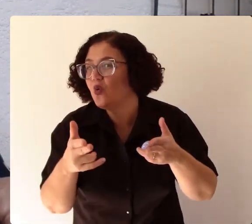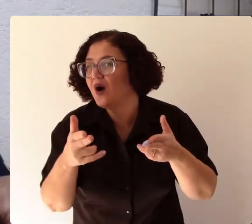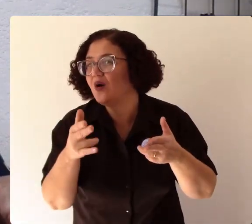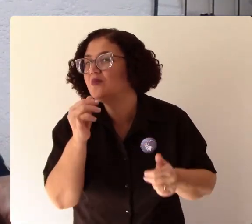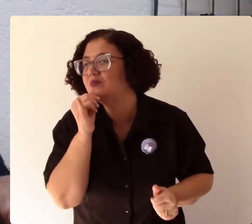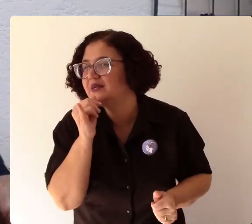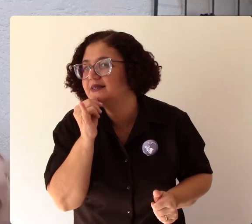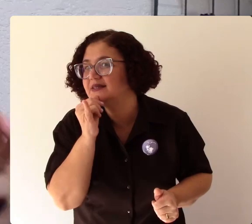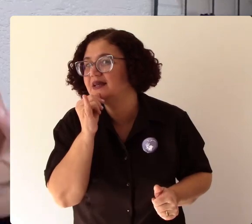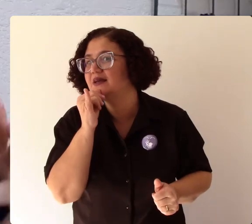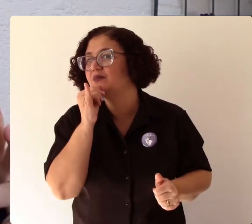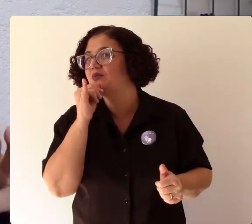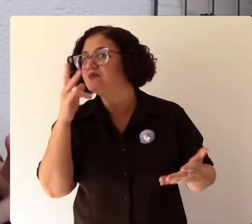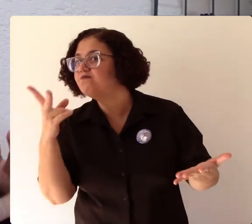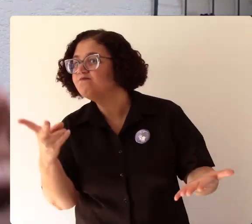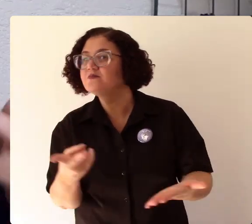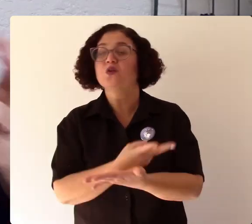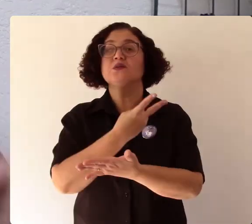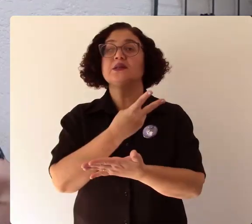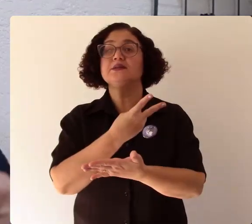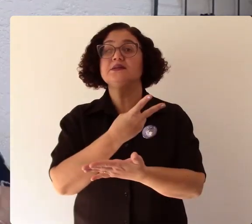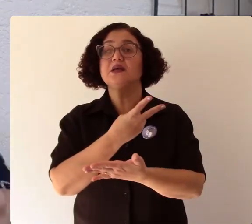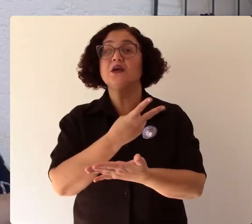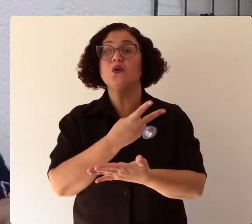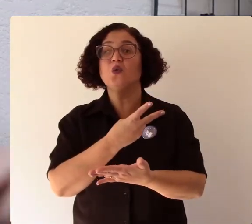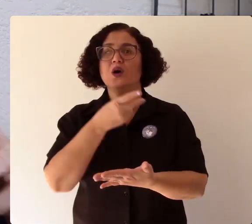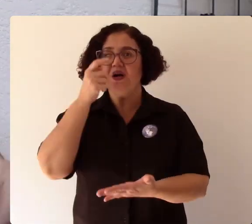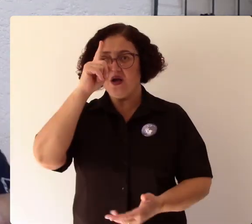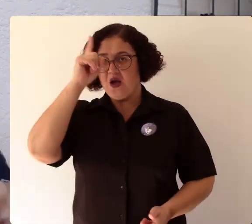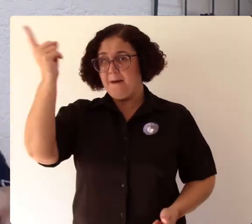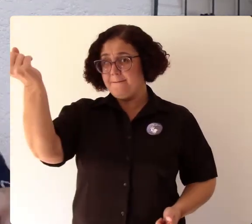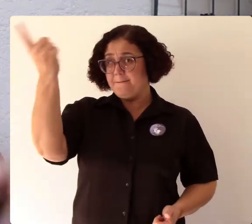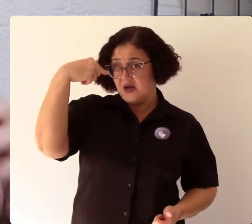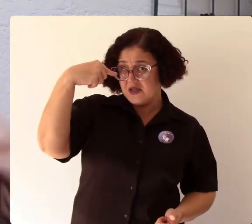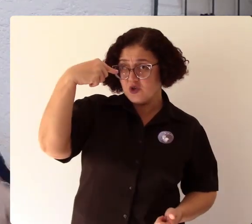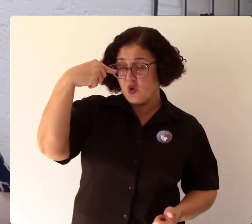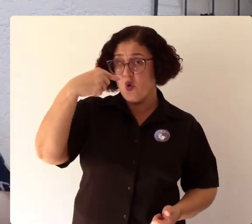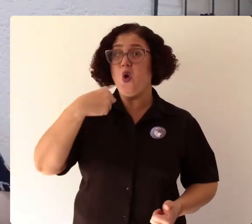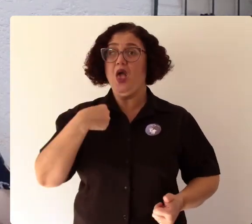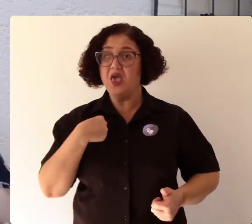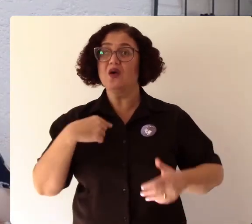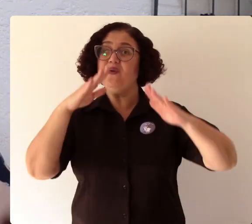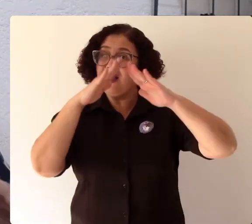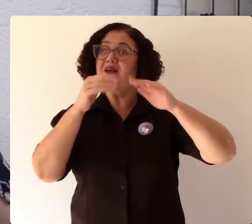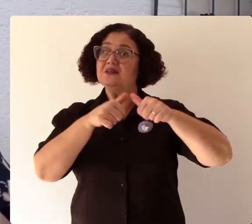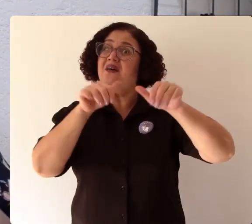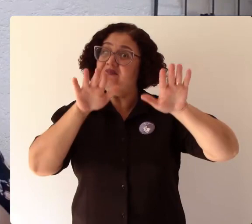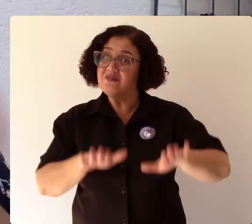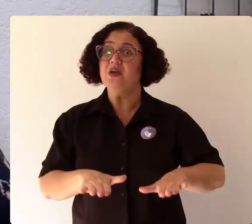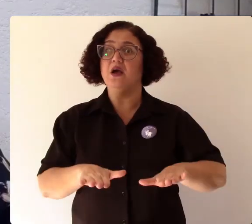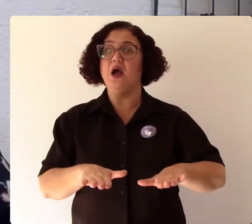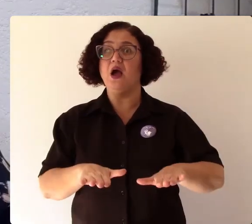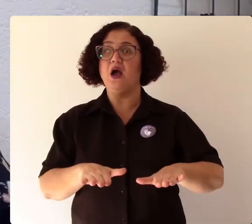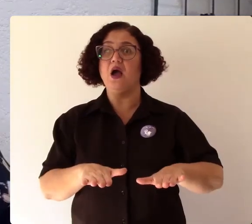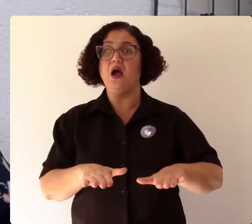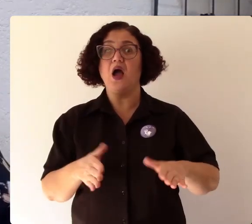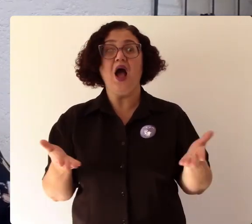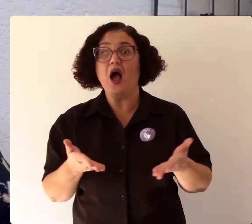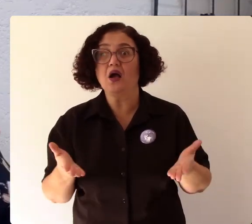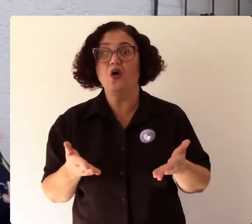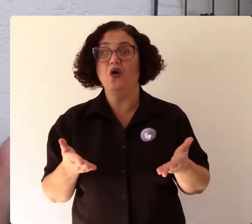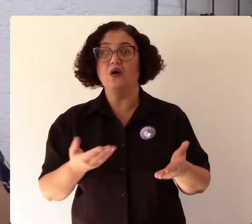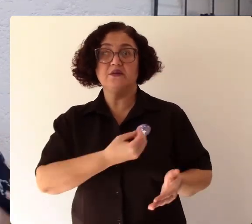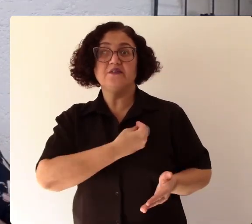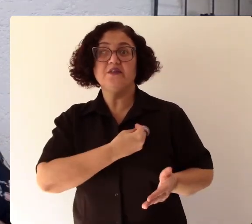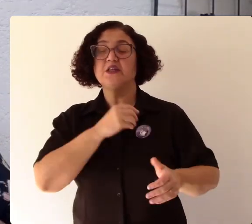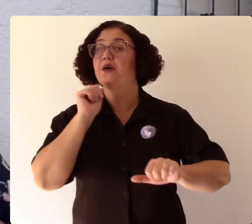se vê né convocado a estar dentro de casa a mudar radicalmente a sua